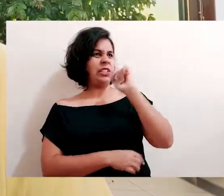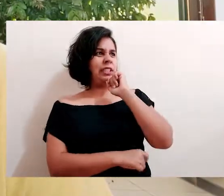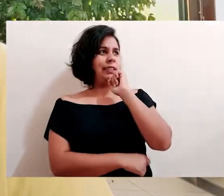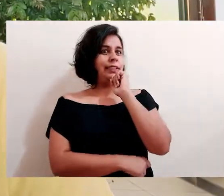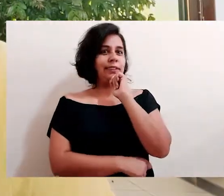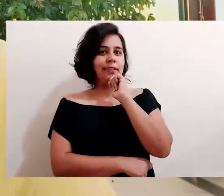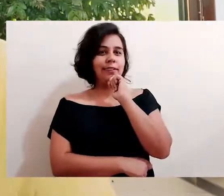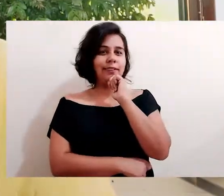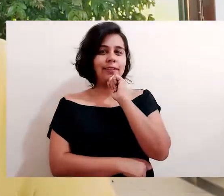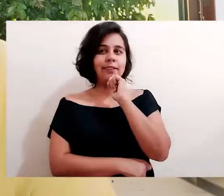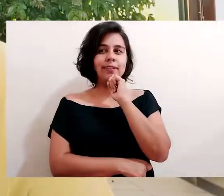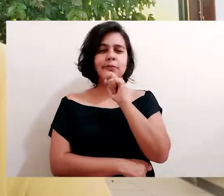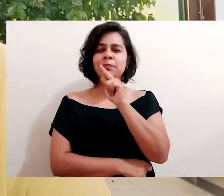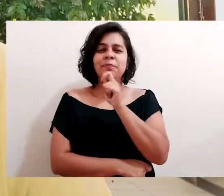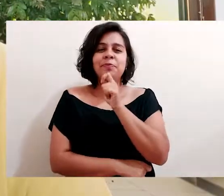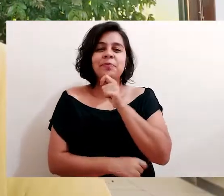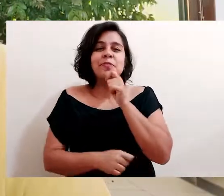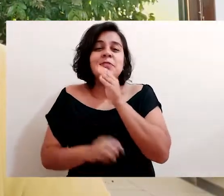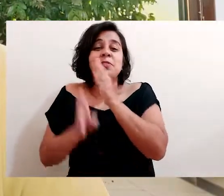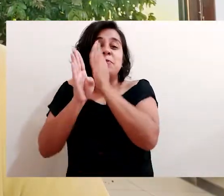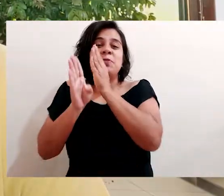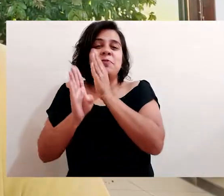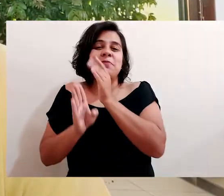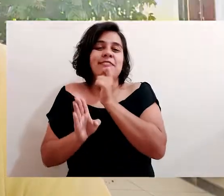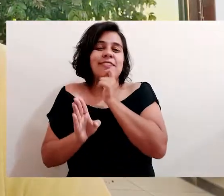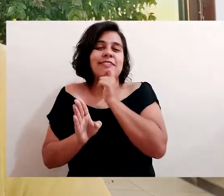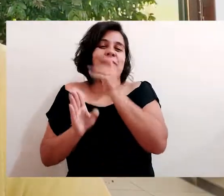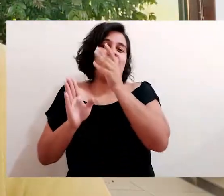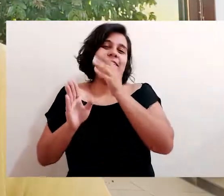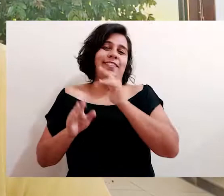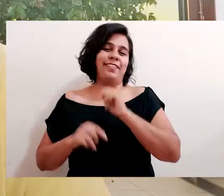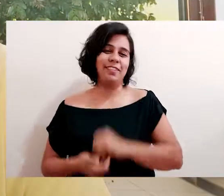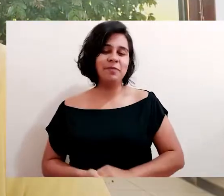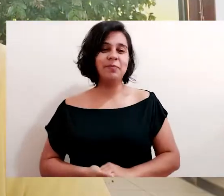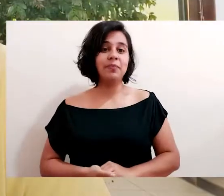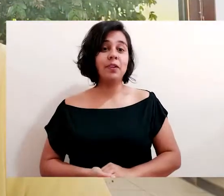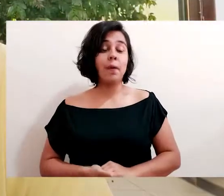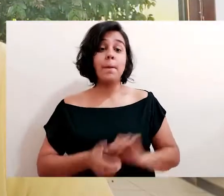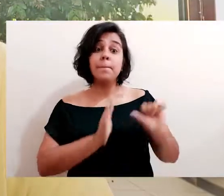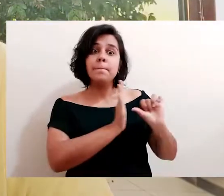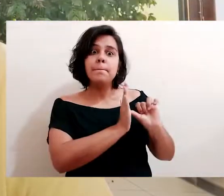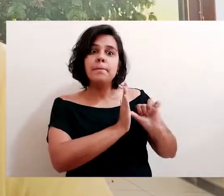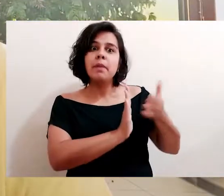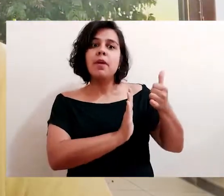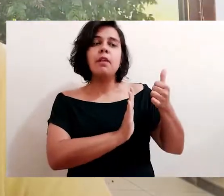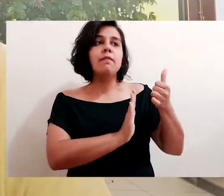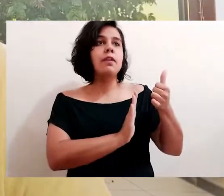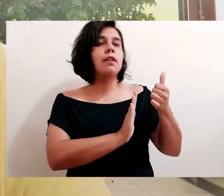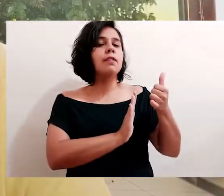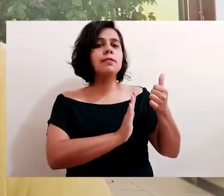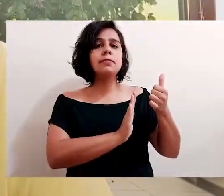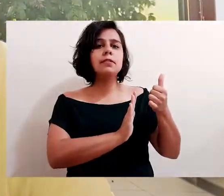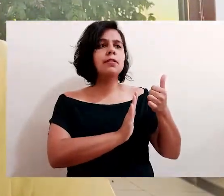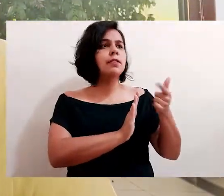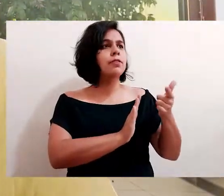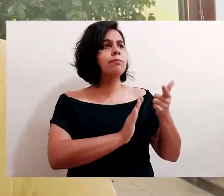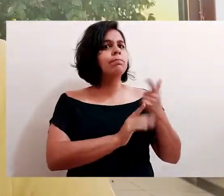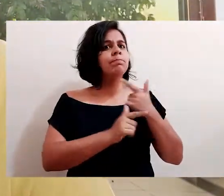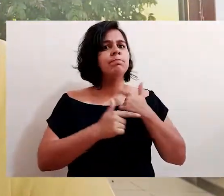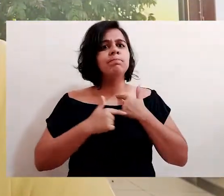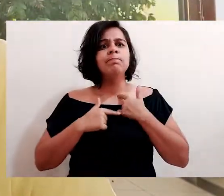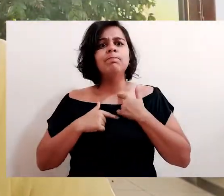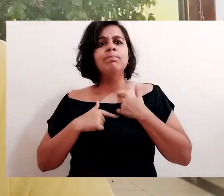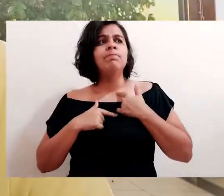Eu acho que ainda estou descobrindo. Eu lembro que a primeira vez que me encantou o espaço de